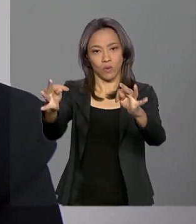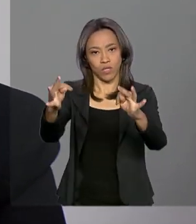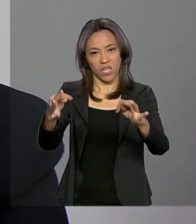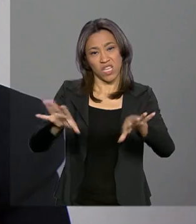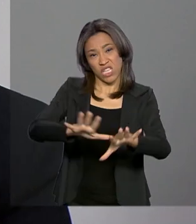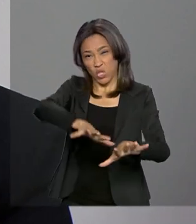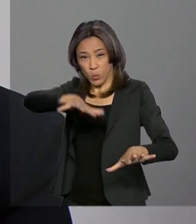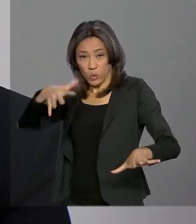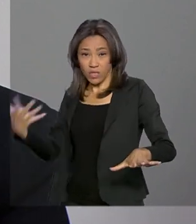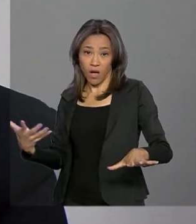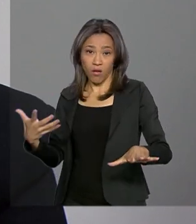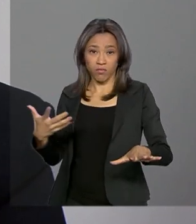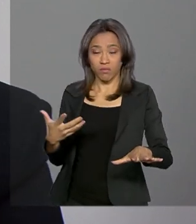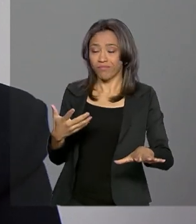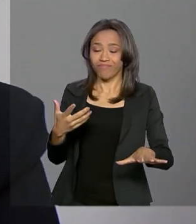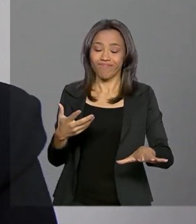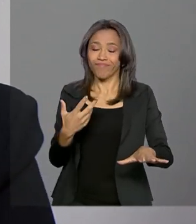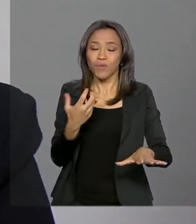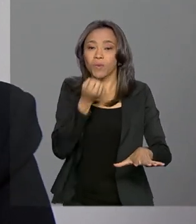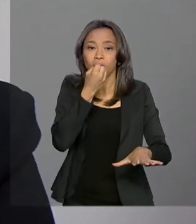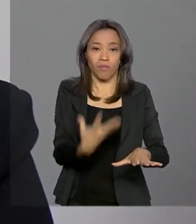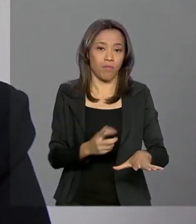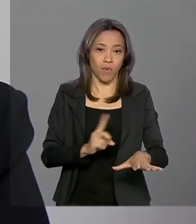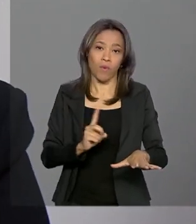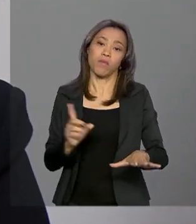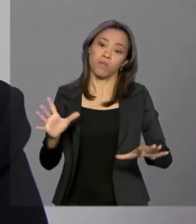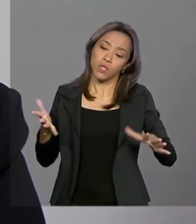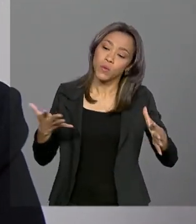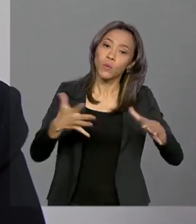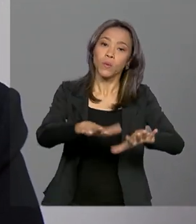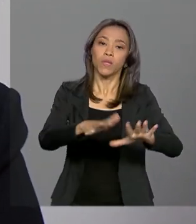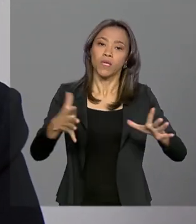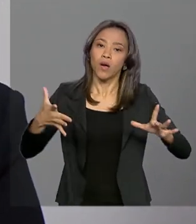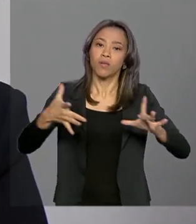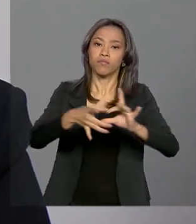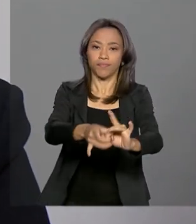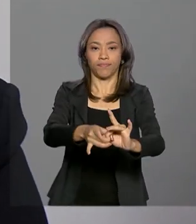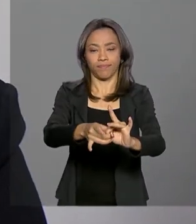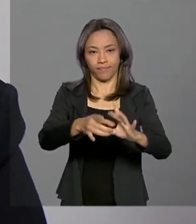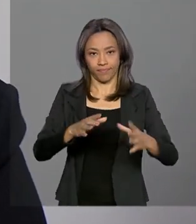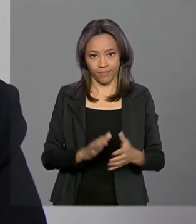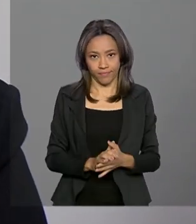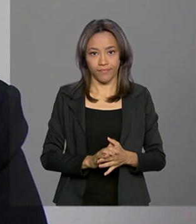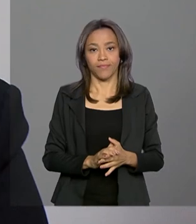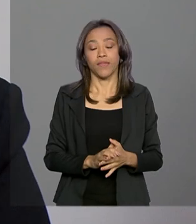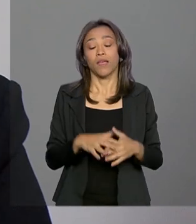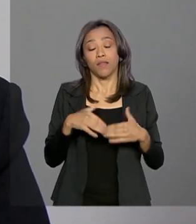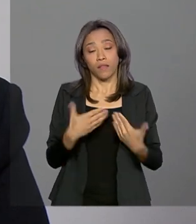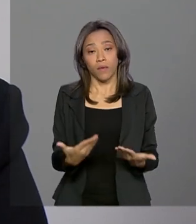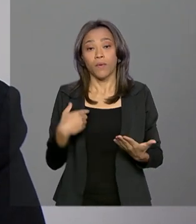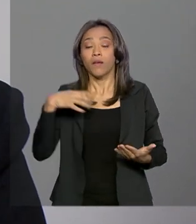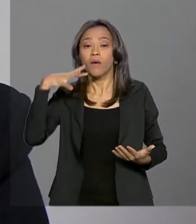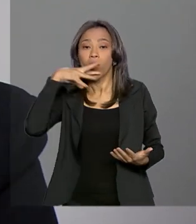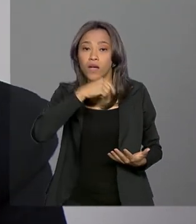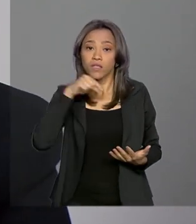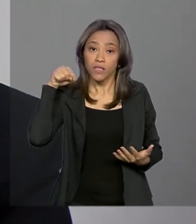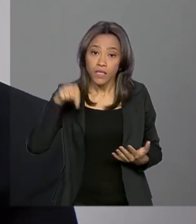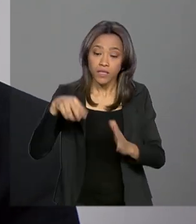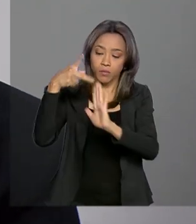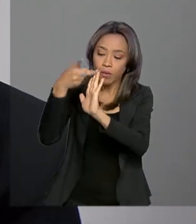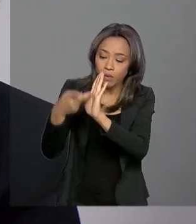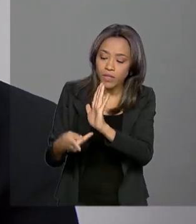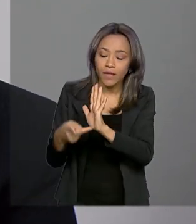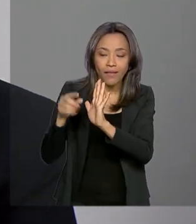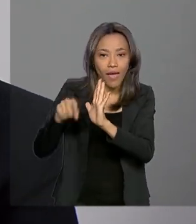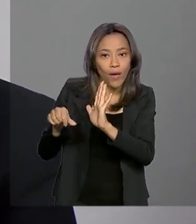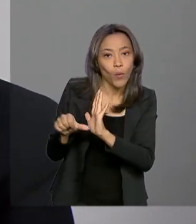não leva ninguém a lugar nenhum. Vamos só levar as pessoas à ilegalidade. Então, eu acho que esse projeto talvez seja